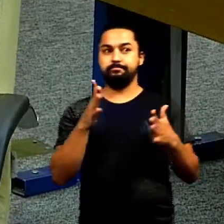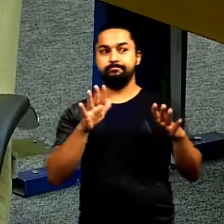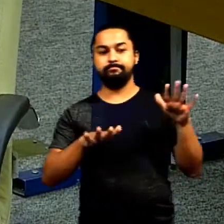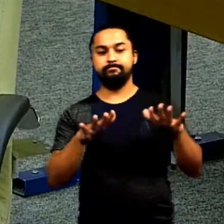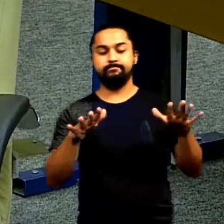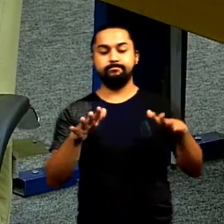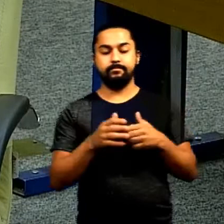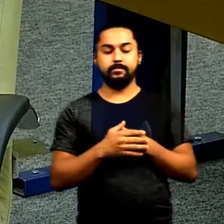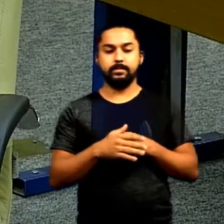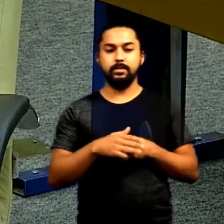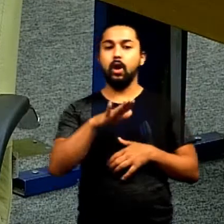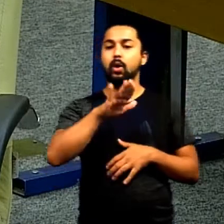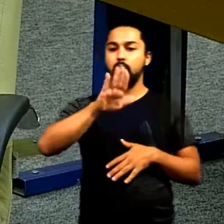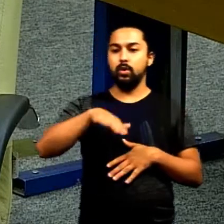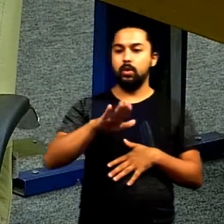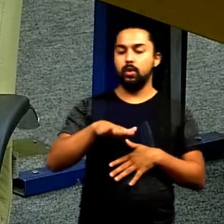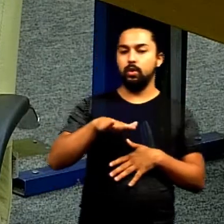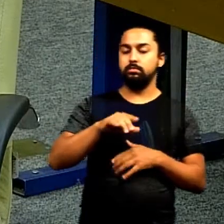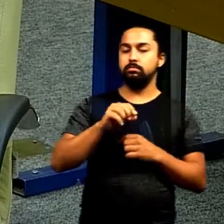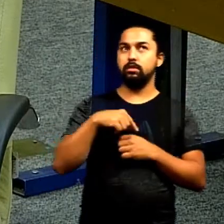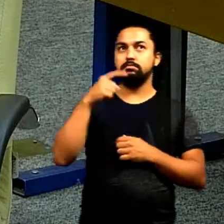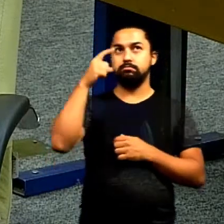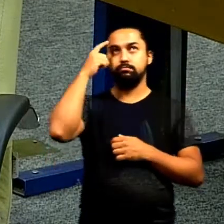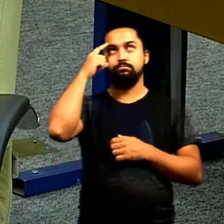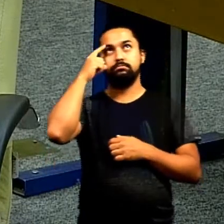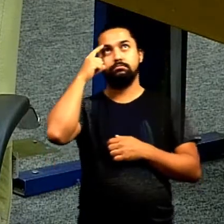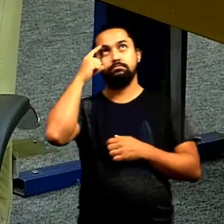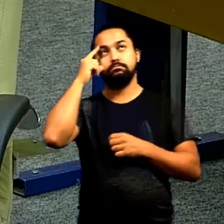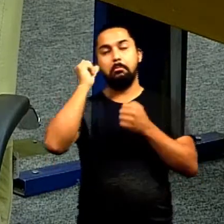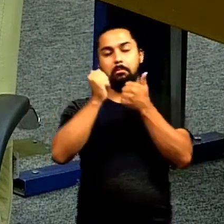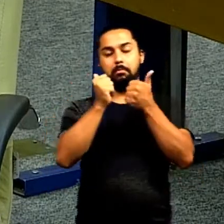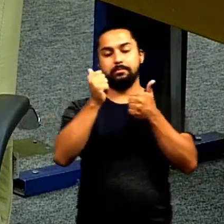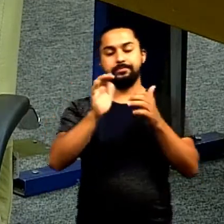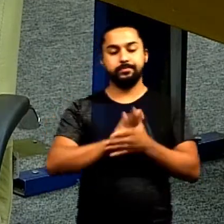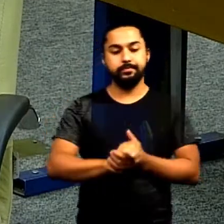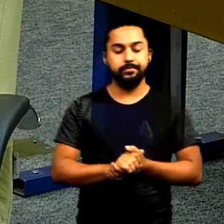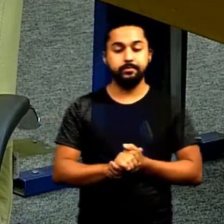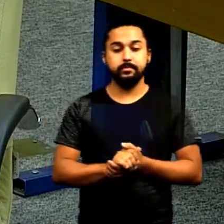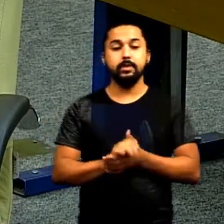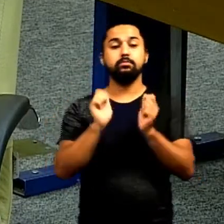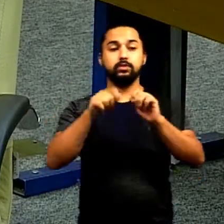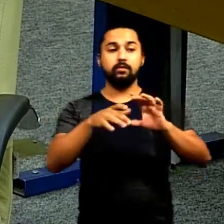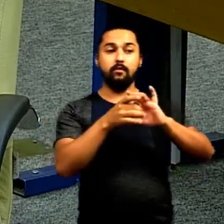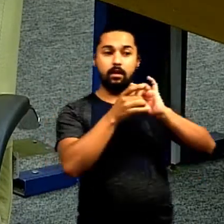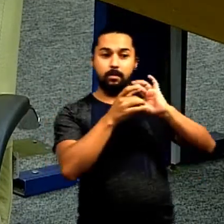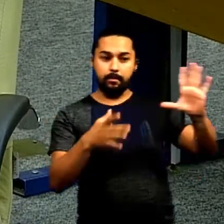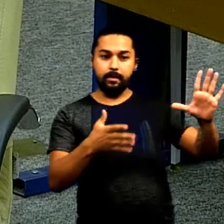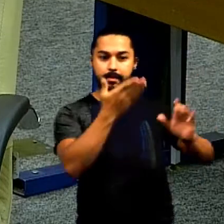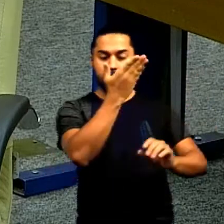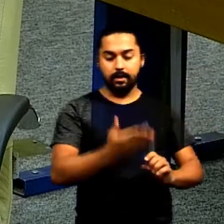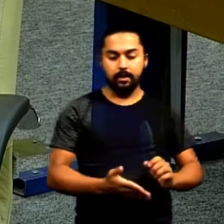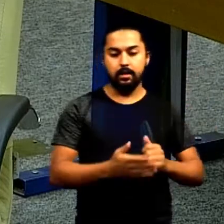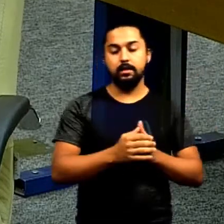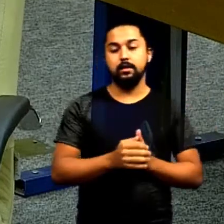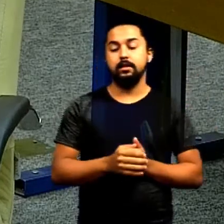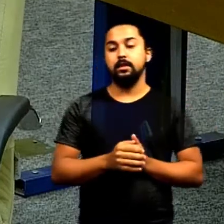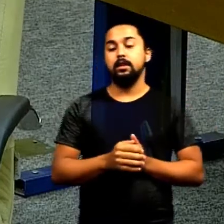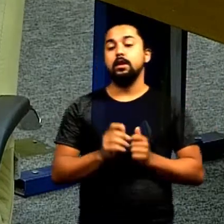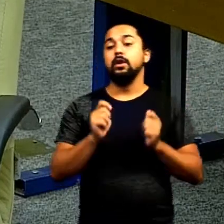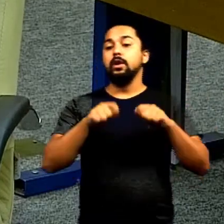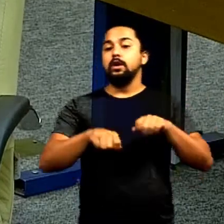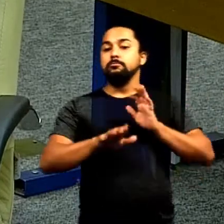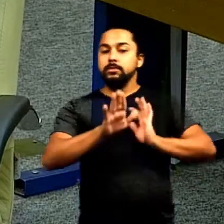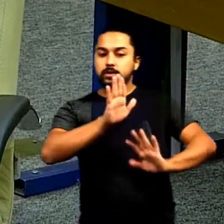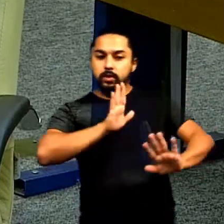idade pedir para mim ou baixa a bola eu repenso não eu dou eu dou essa liberdade para ele que através da